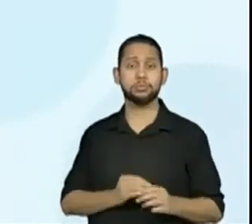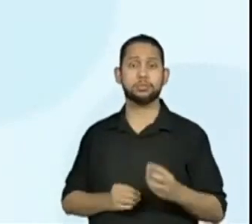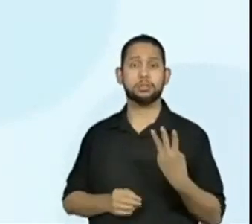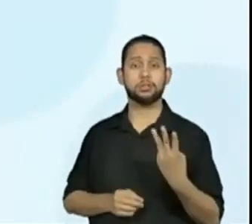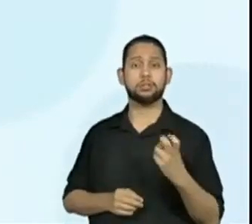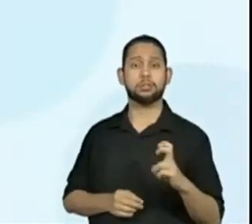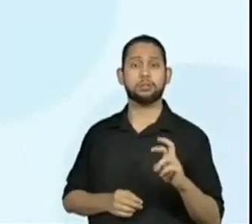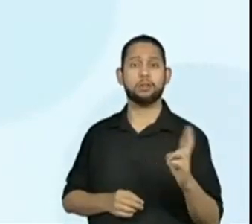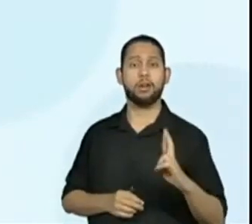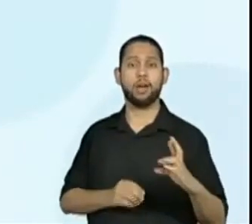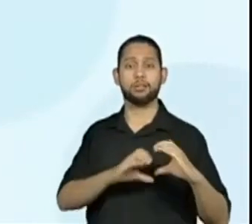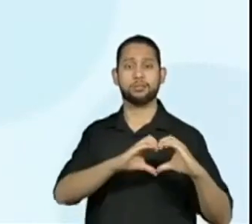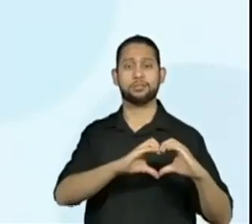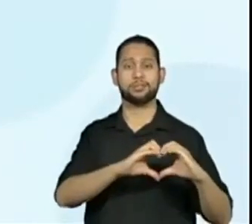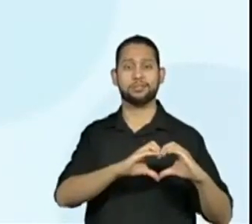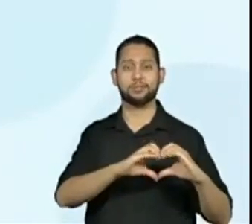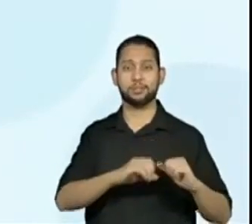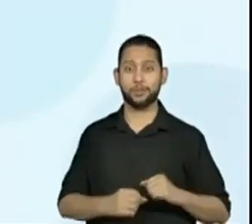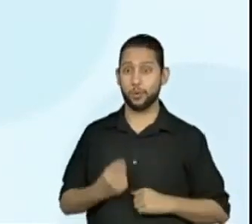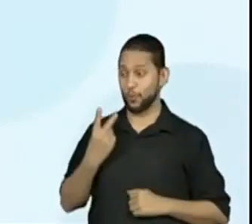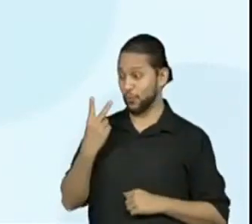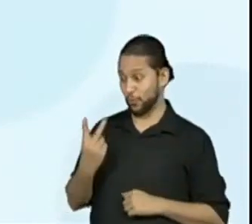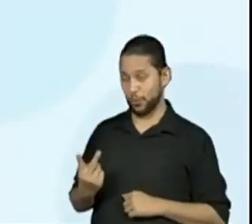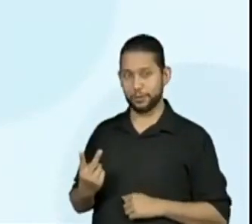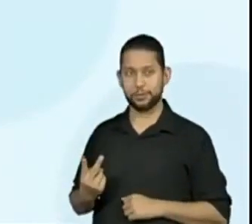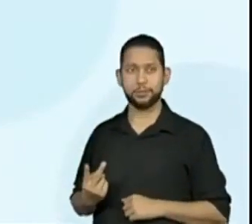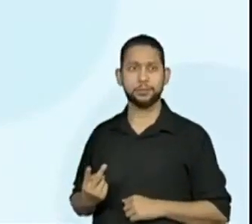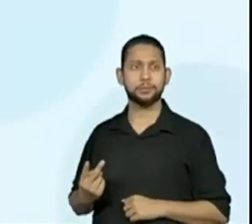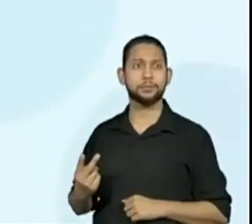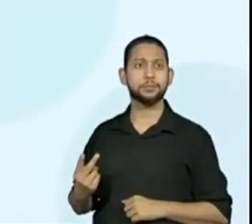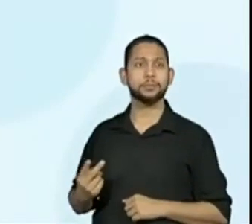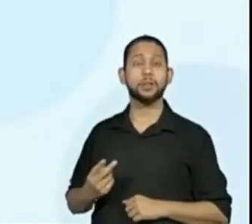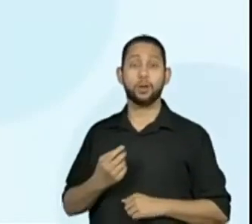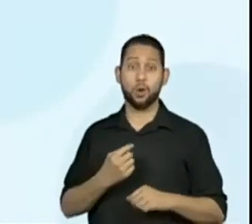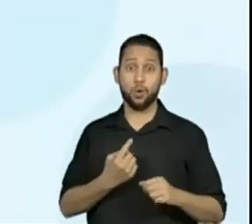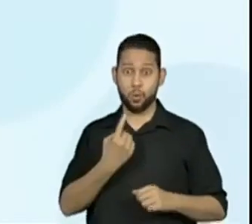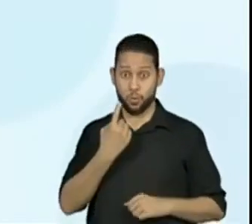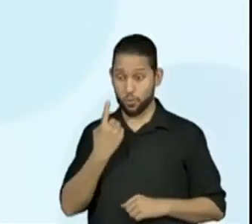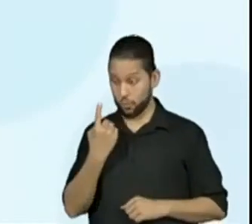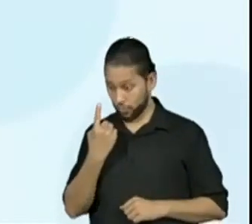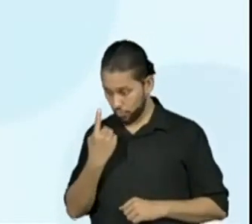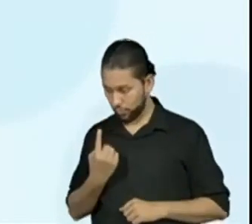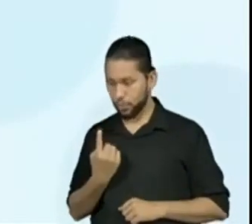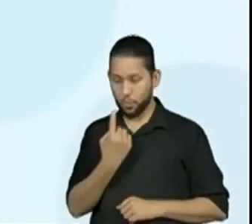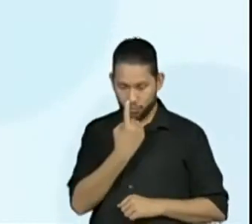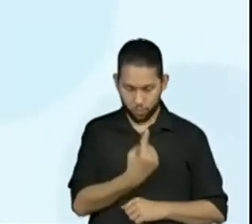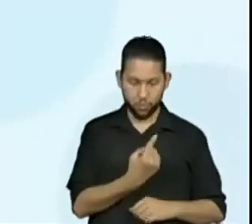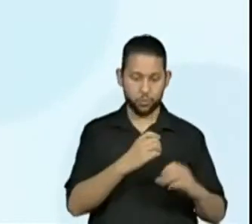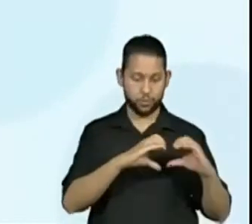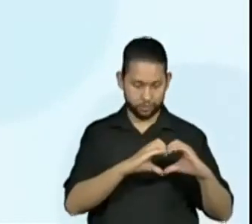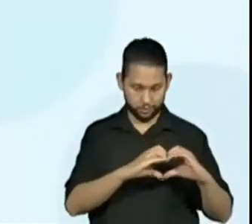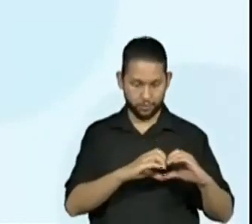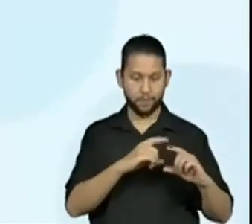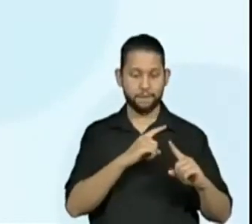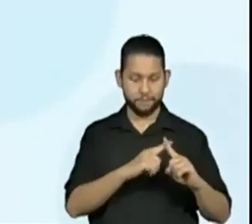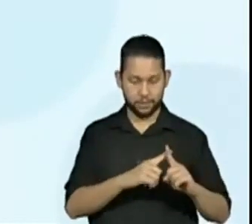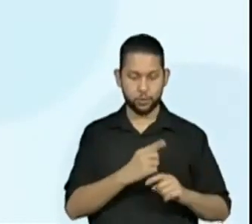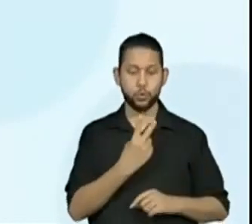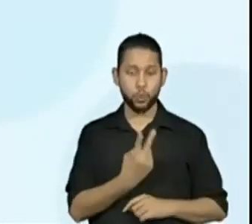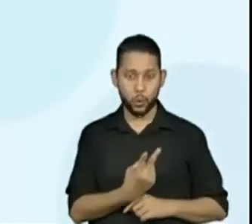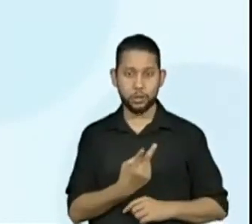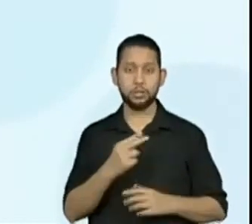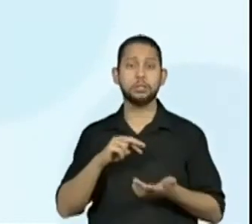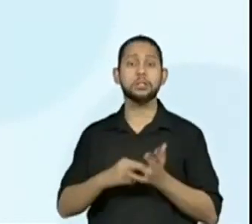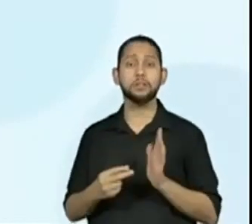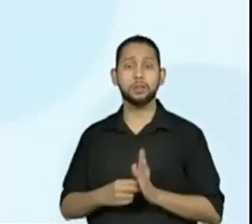35. E 2, ó, 1 coração vezes 2, 1 coração vezes 2, que é a mesma